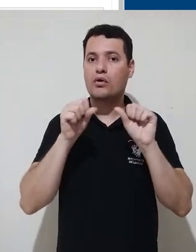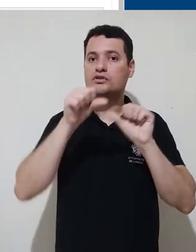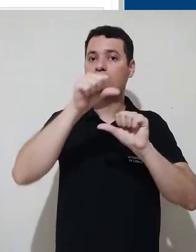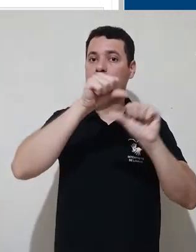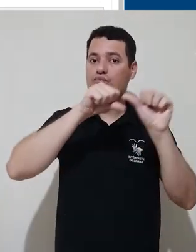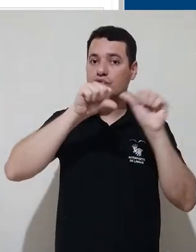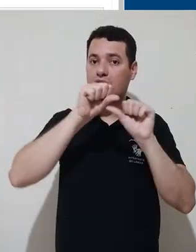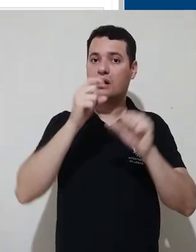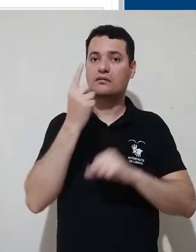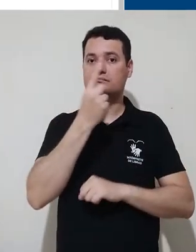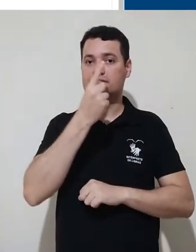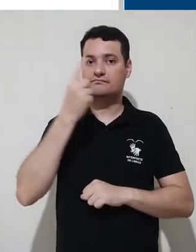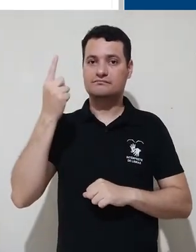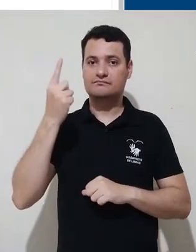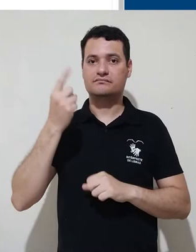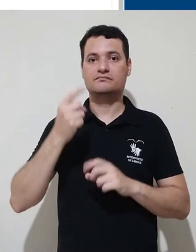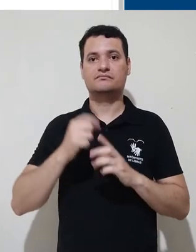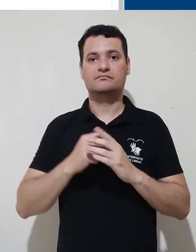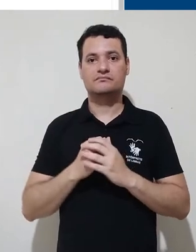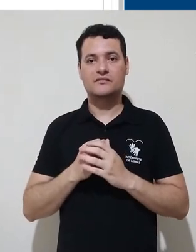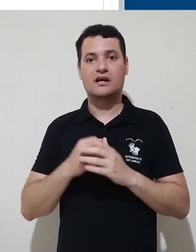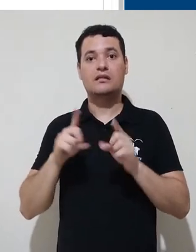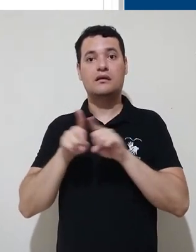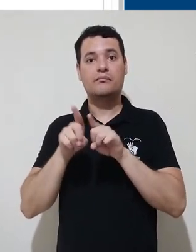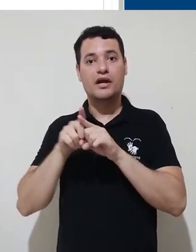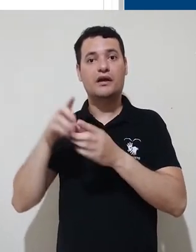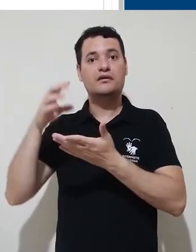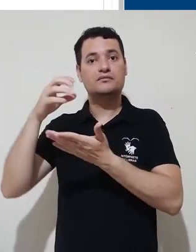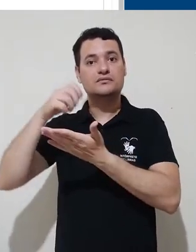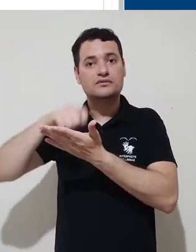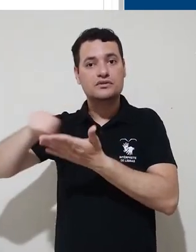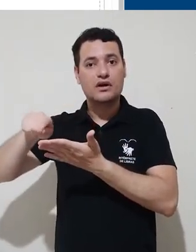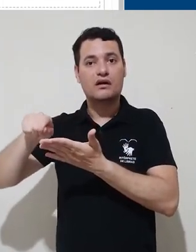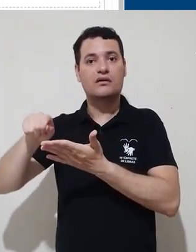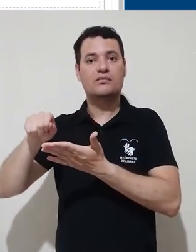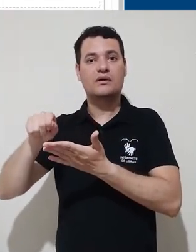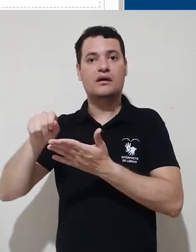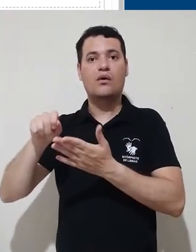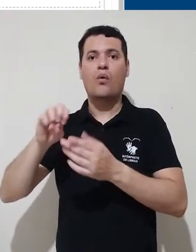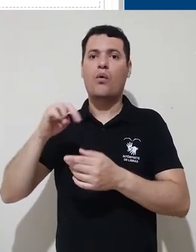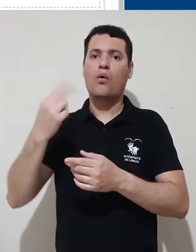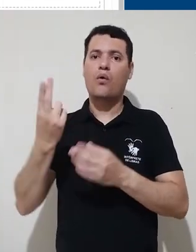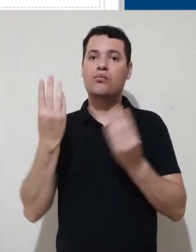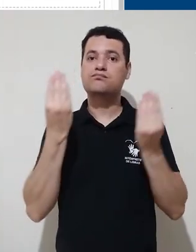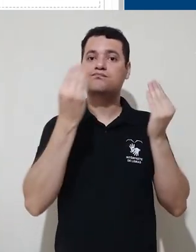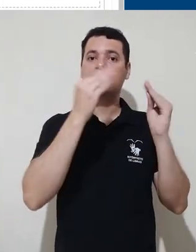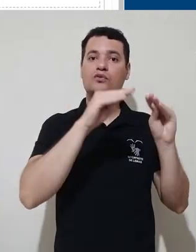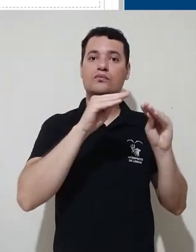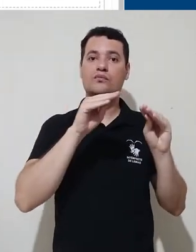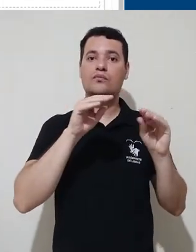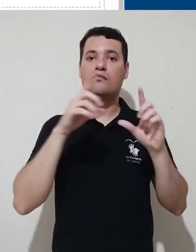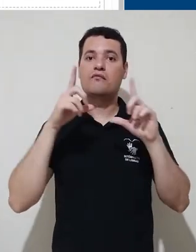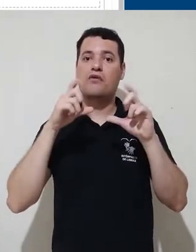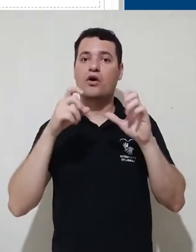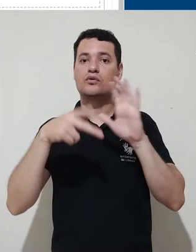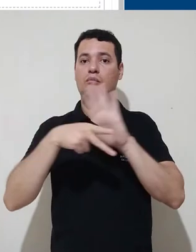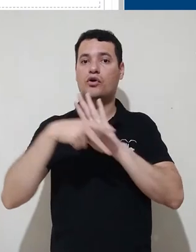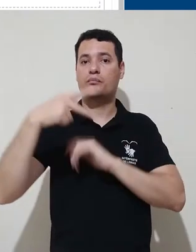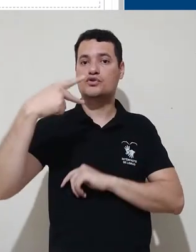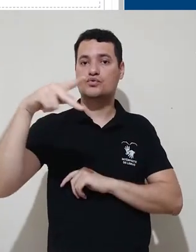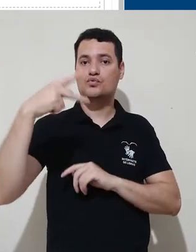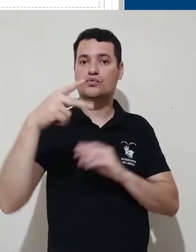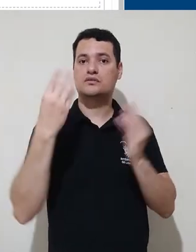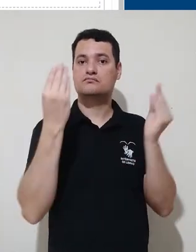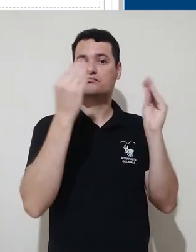está correta. Você pode vir aqui e fazer as alterações, colocar descrições e, inclusive, inserir a sua imagem.